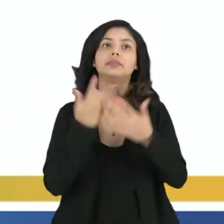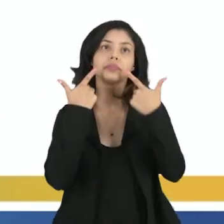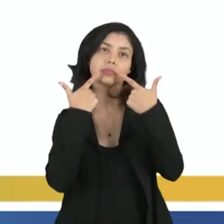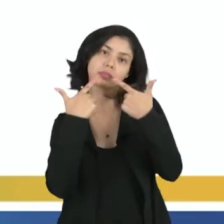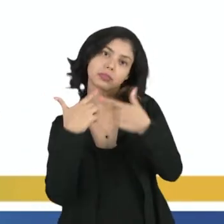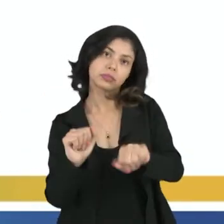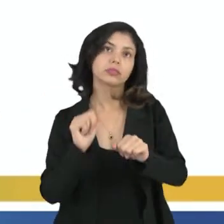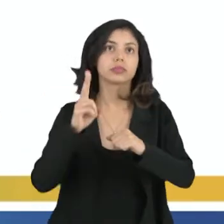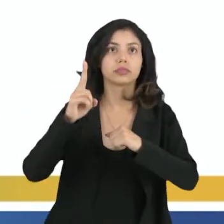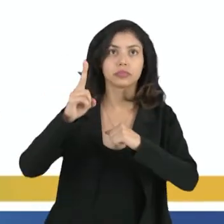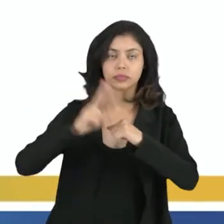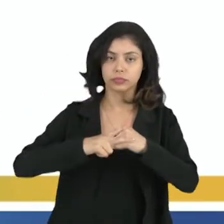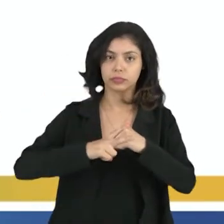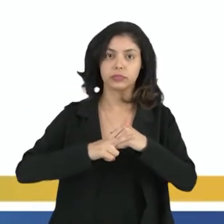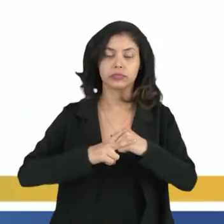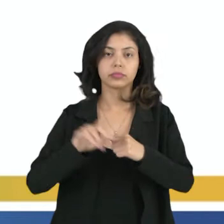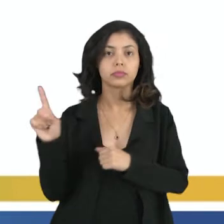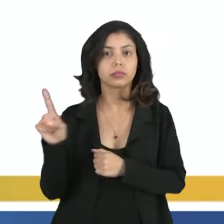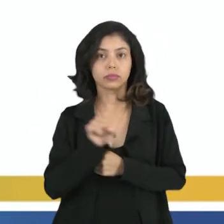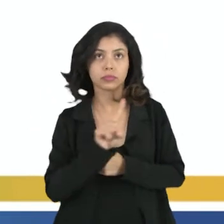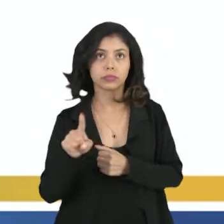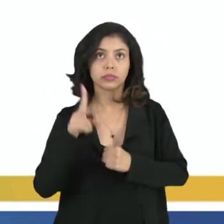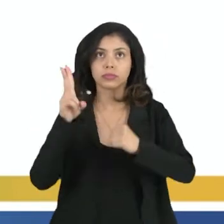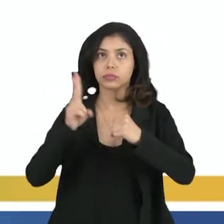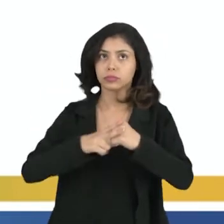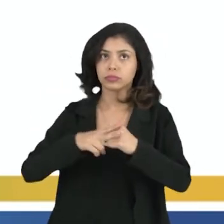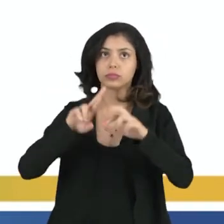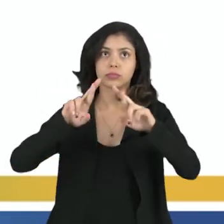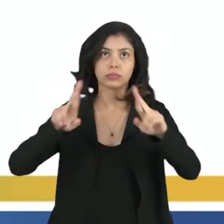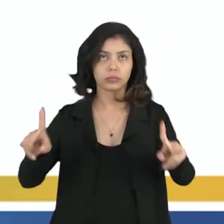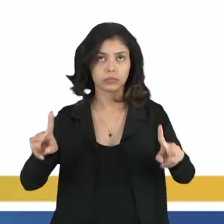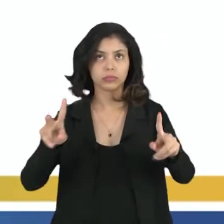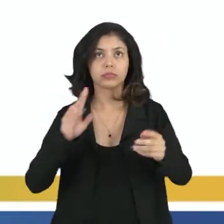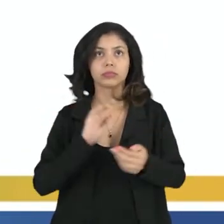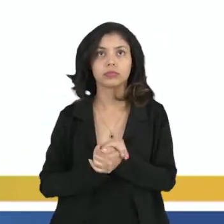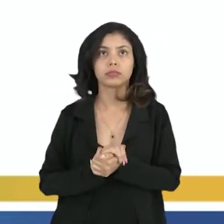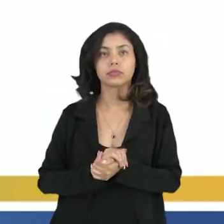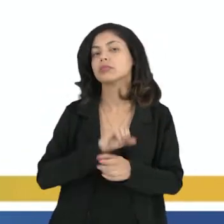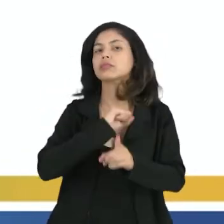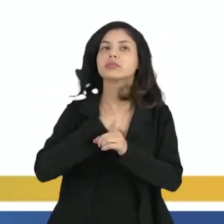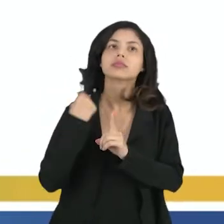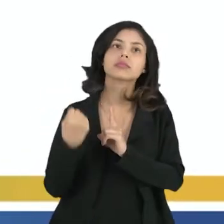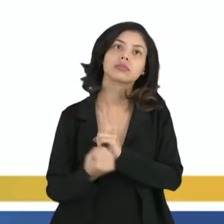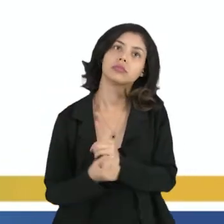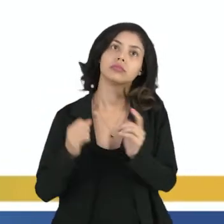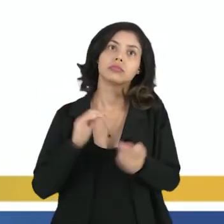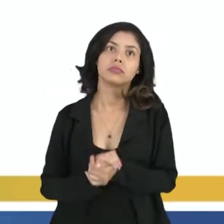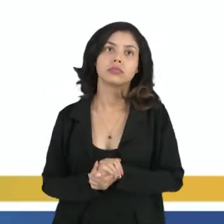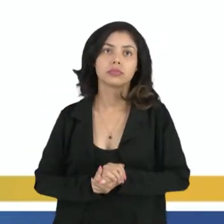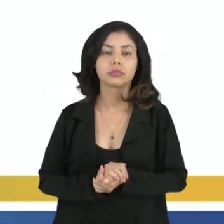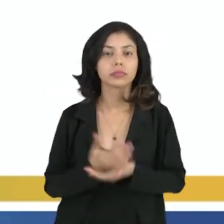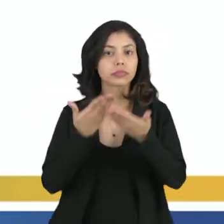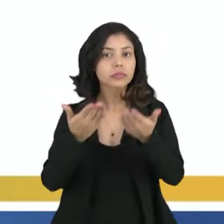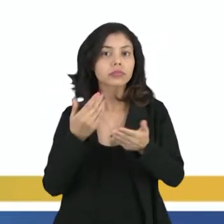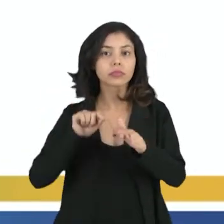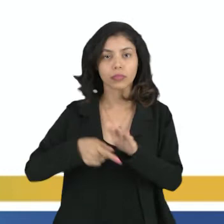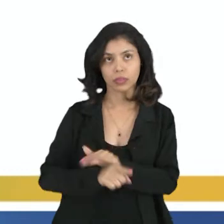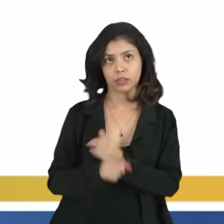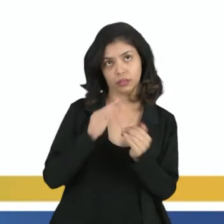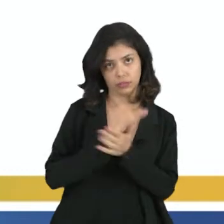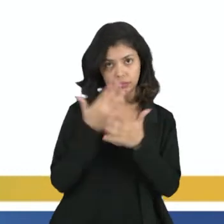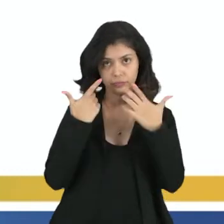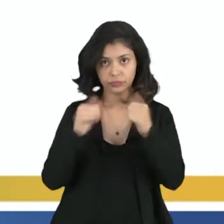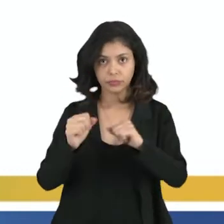por meio da linguagem verbal e não verbal nas diferentes sociedades, né? E aqui a gente entra na